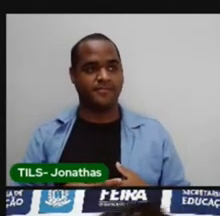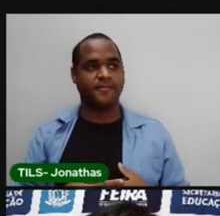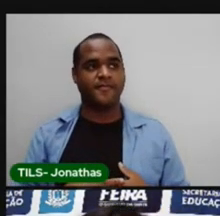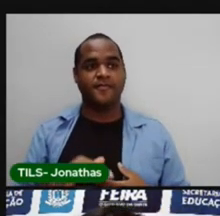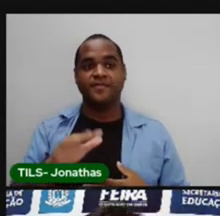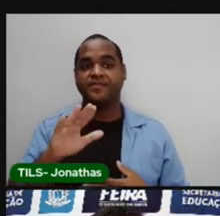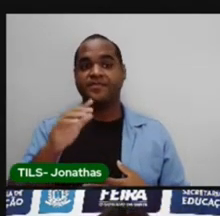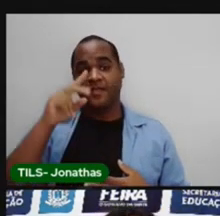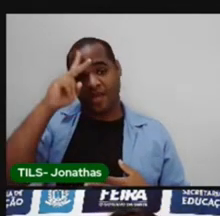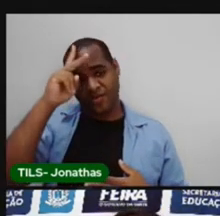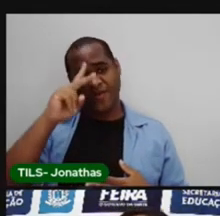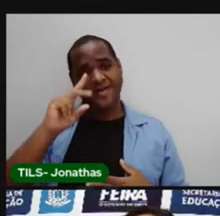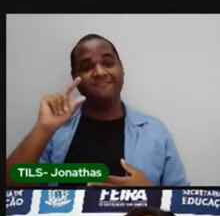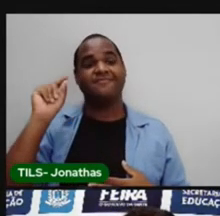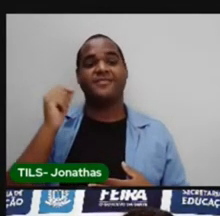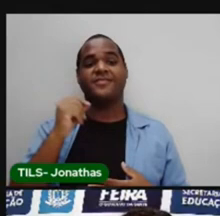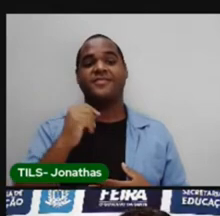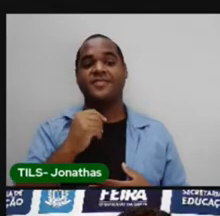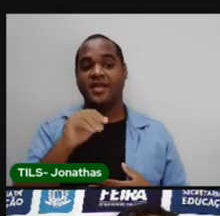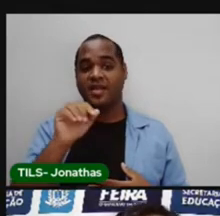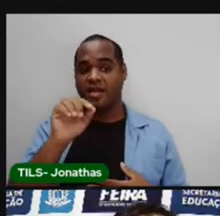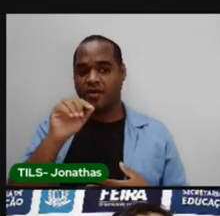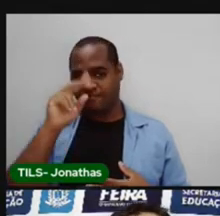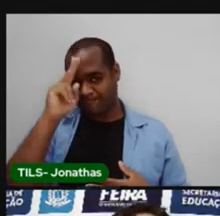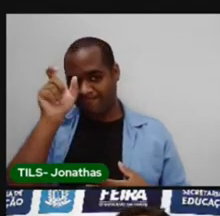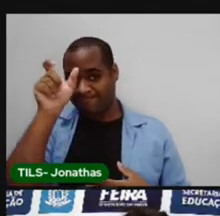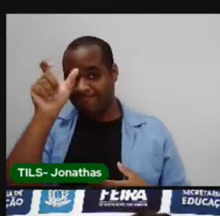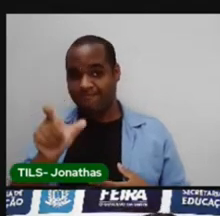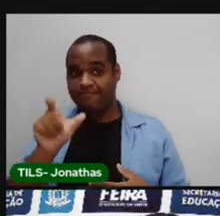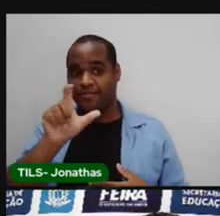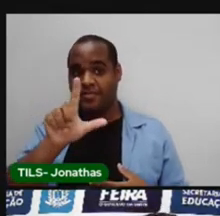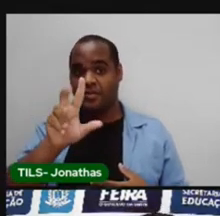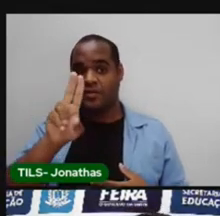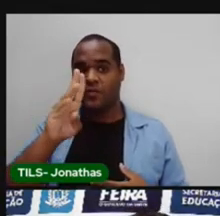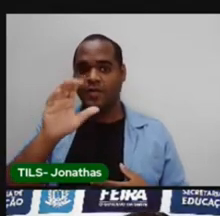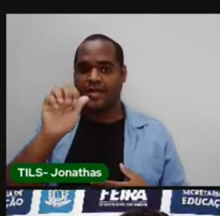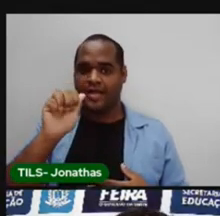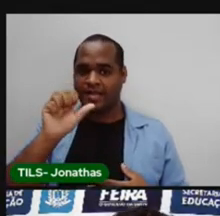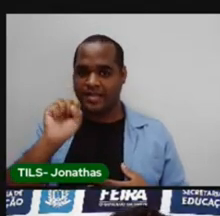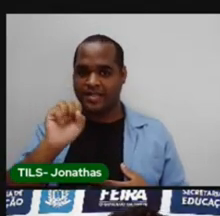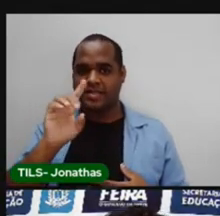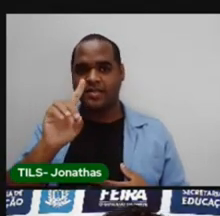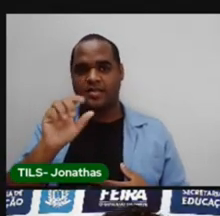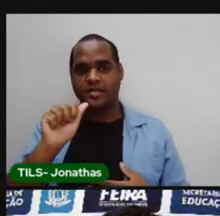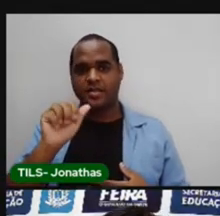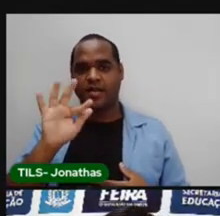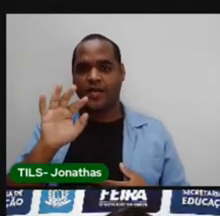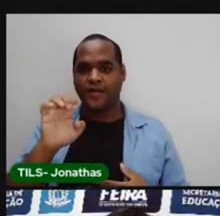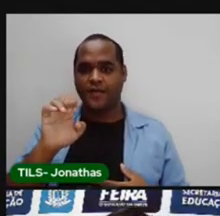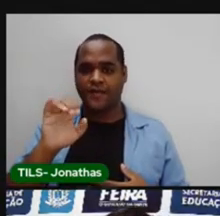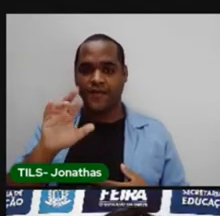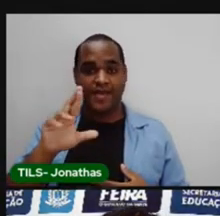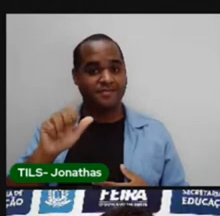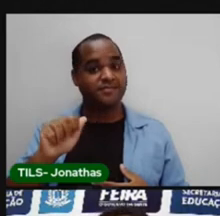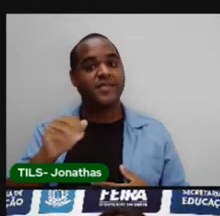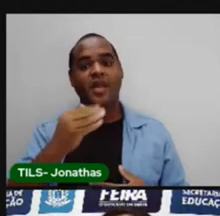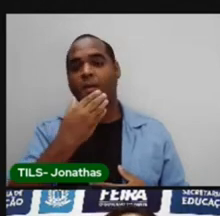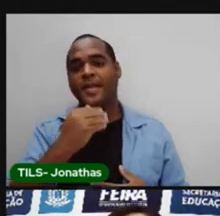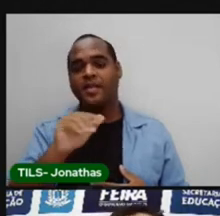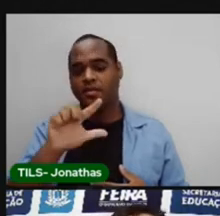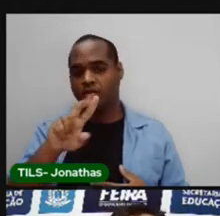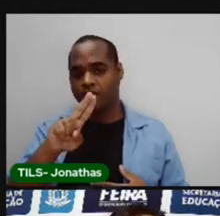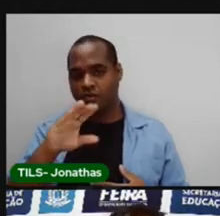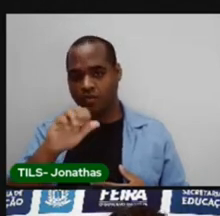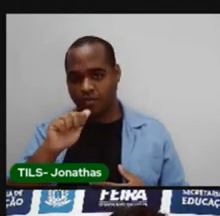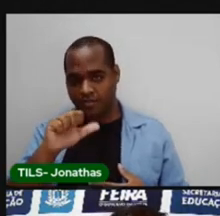de um personagem da nossa cidade. Lucas da Feira. Lucas da Feira.